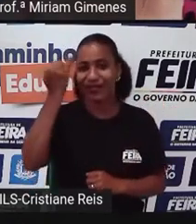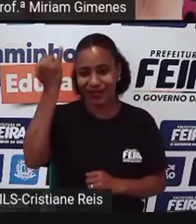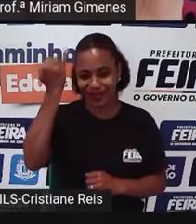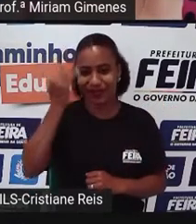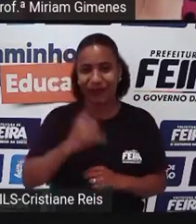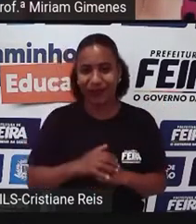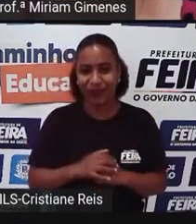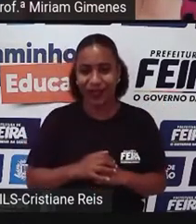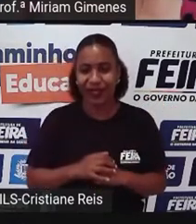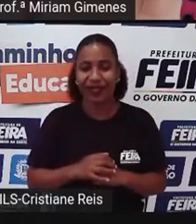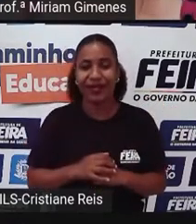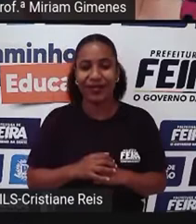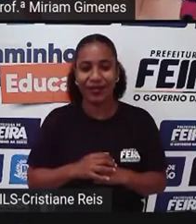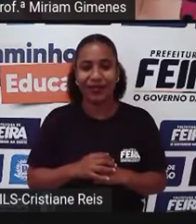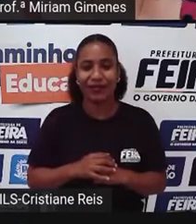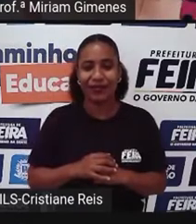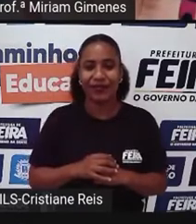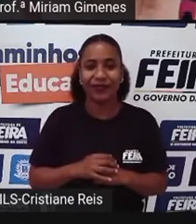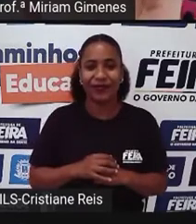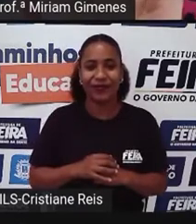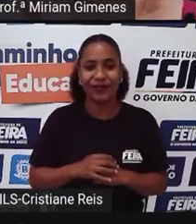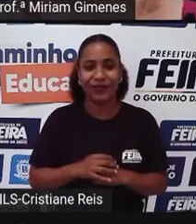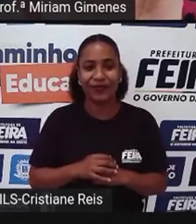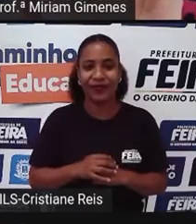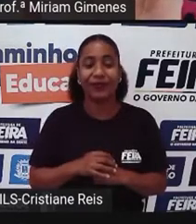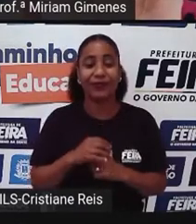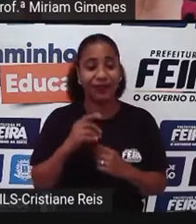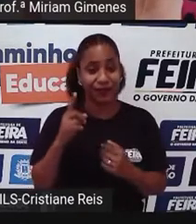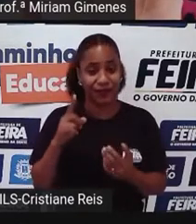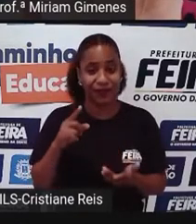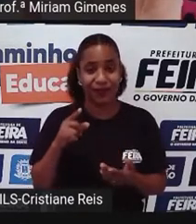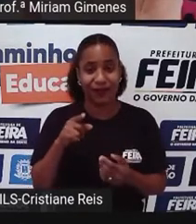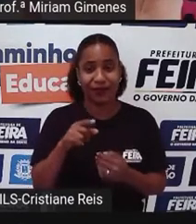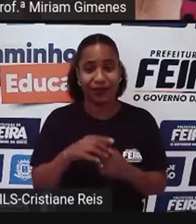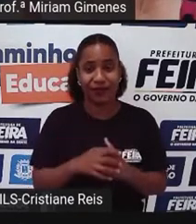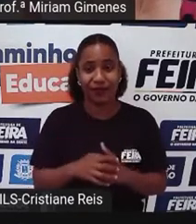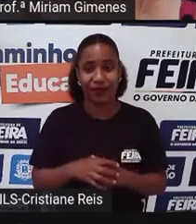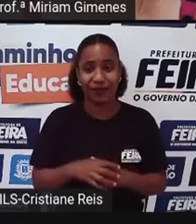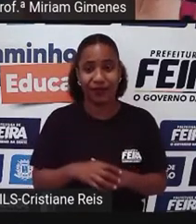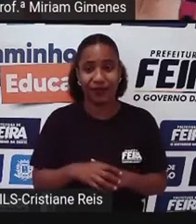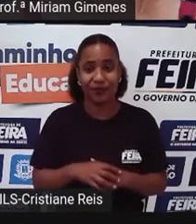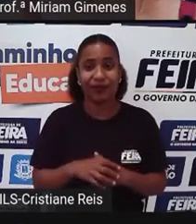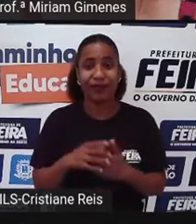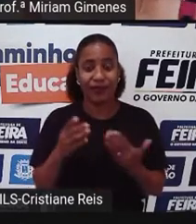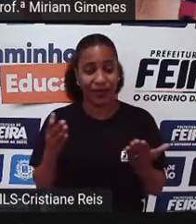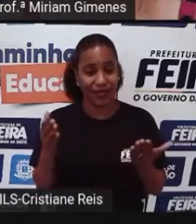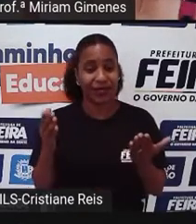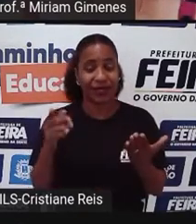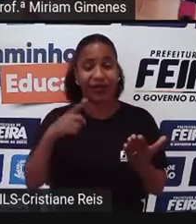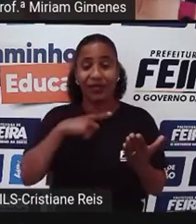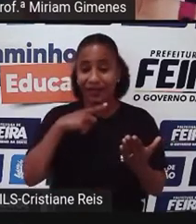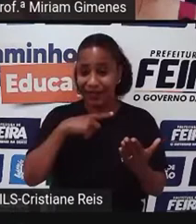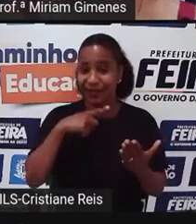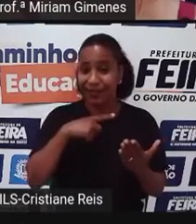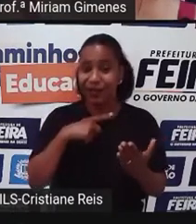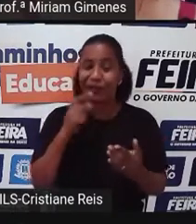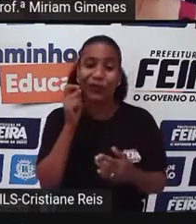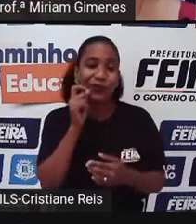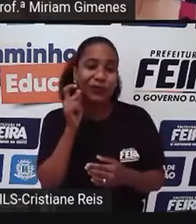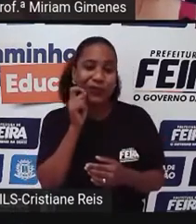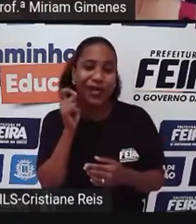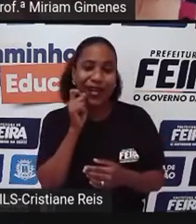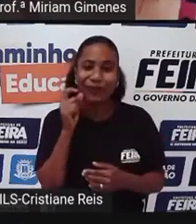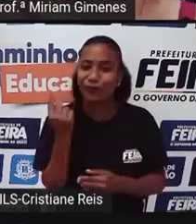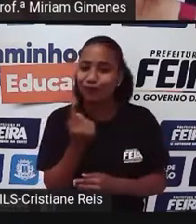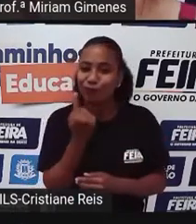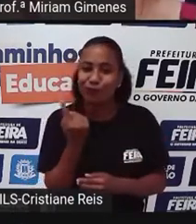Usar essa ferramenta É muito importante Né Sim Os gatos Eles têm uma fama De viver sozinhos